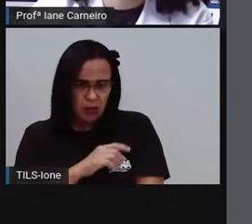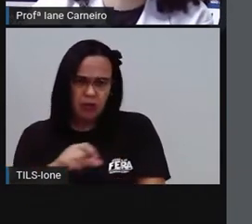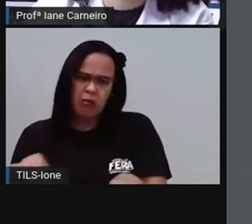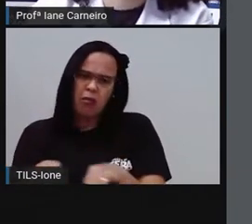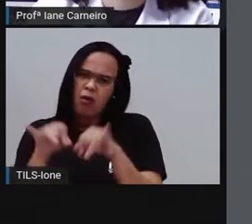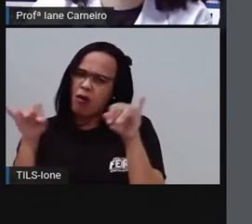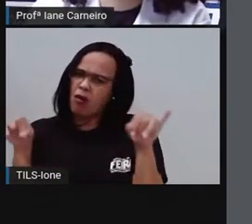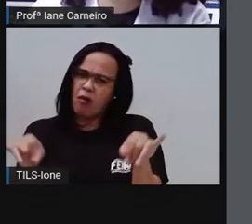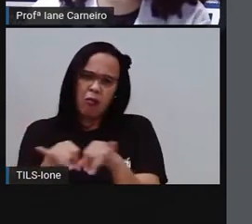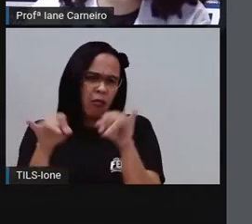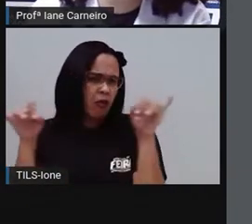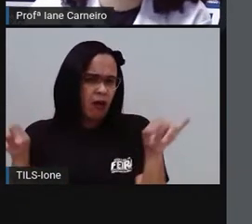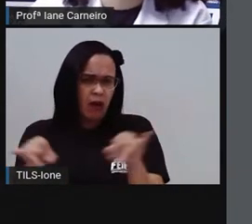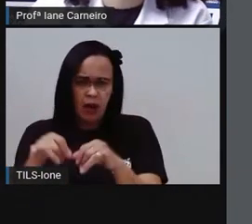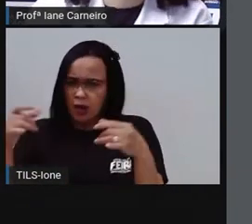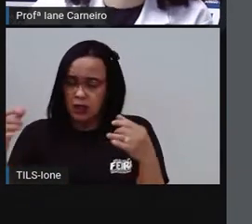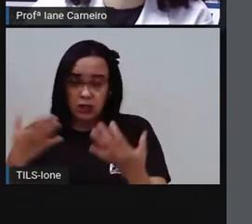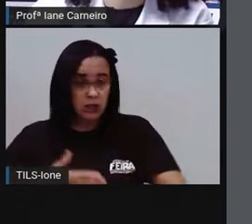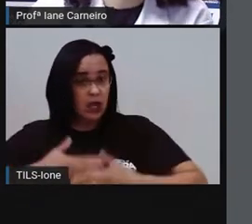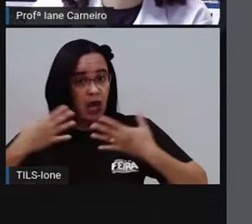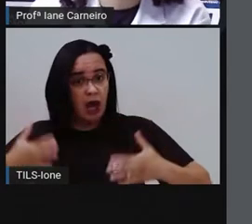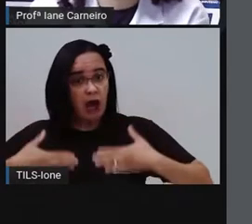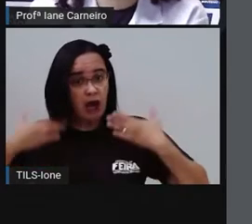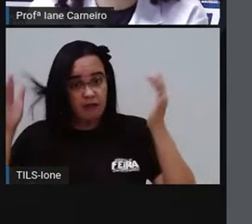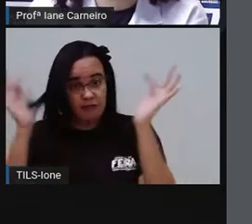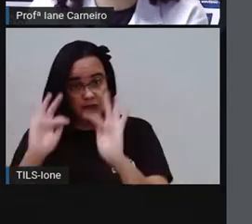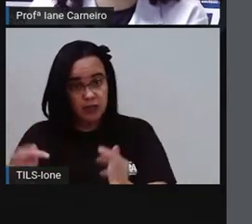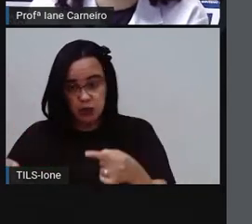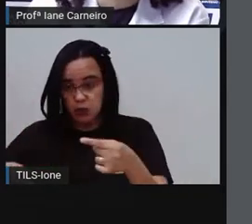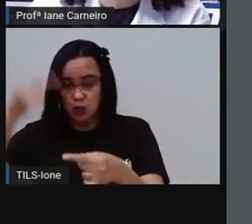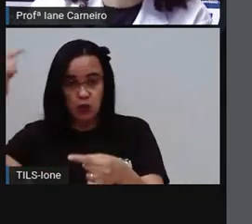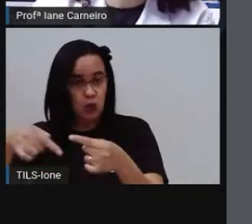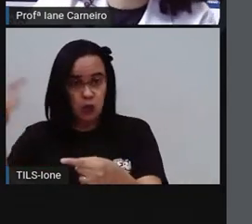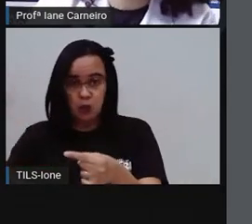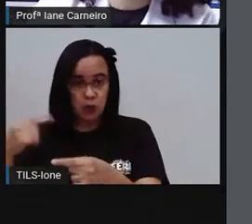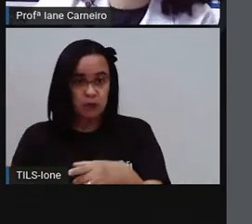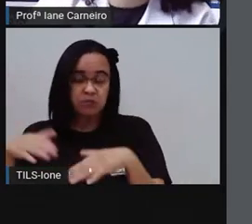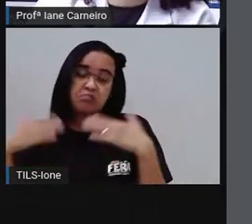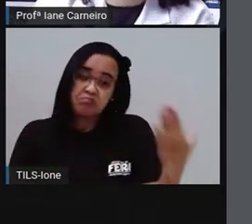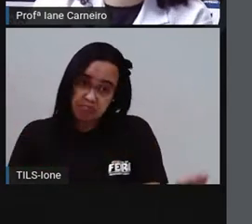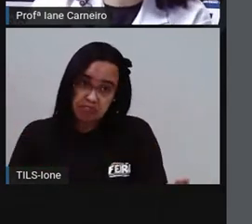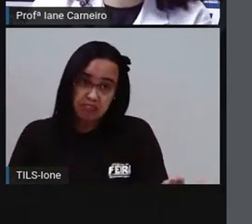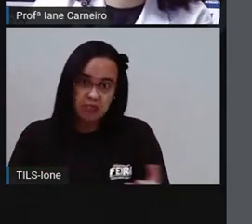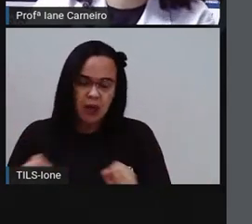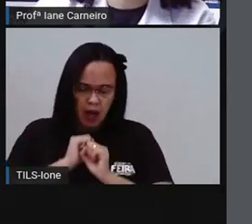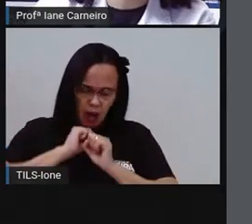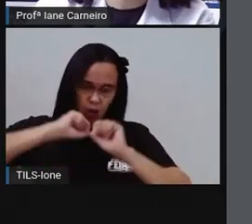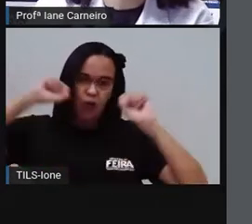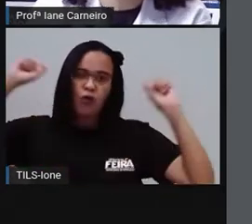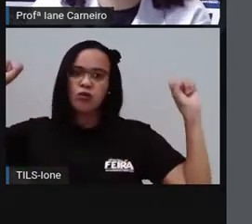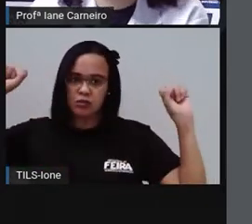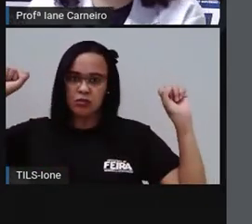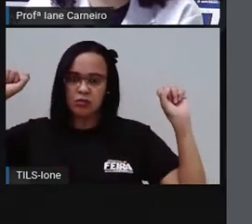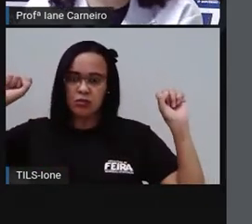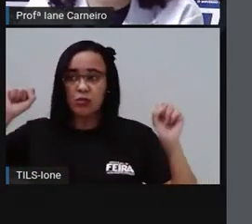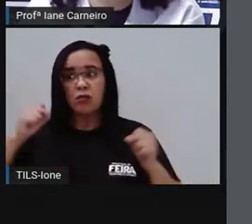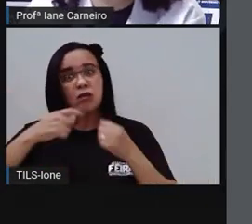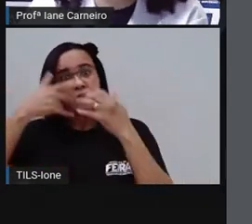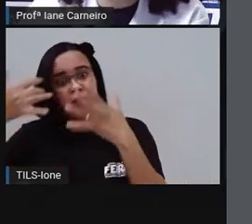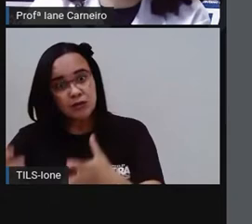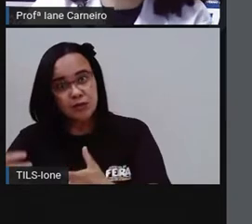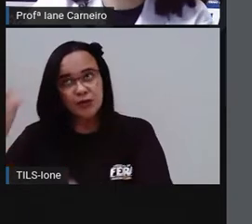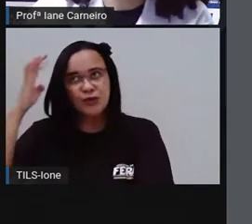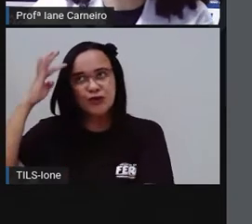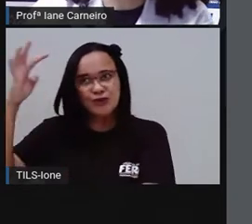Quando Pedro acordou, contou todo o sonho para a mamãe e decidiu que já estava na hora de mudar a sua história.